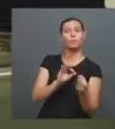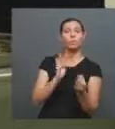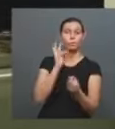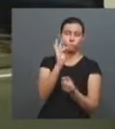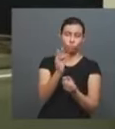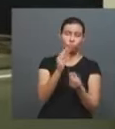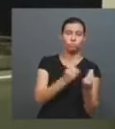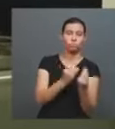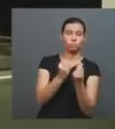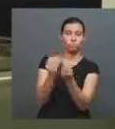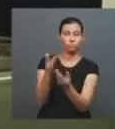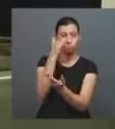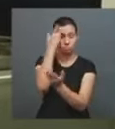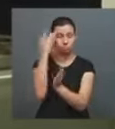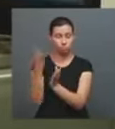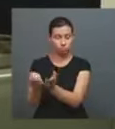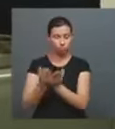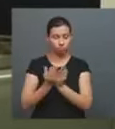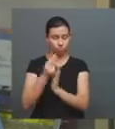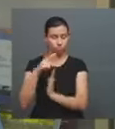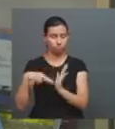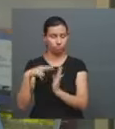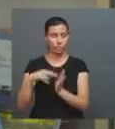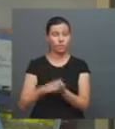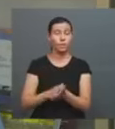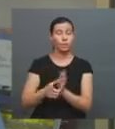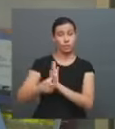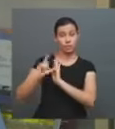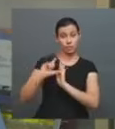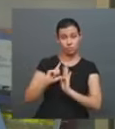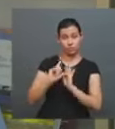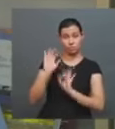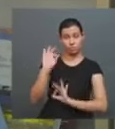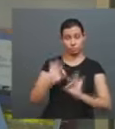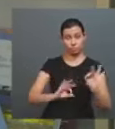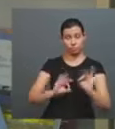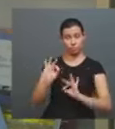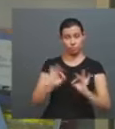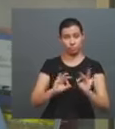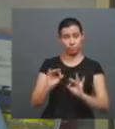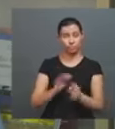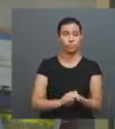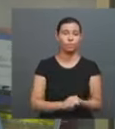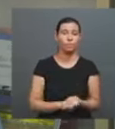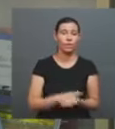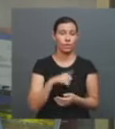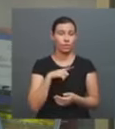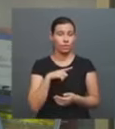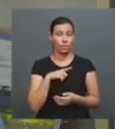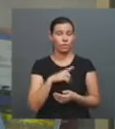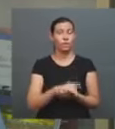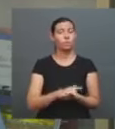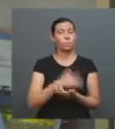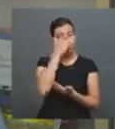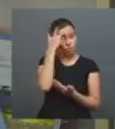muitos processos foram feitos anteriormente. A obra é submetida para dois pareceristas, o chamado dupla cego.